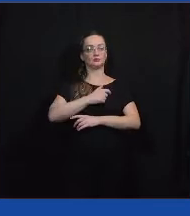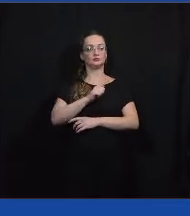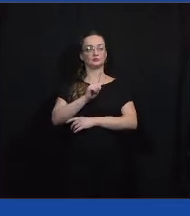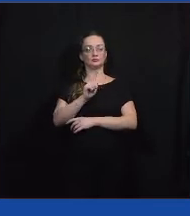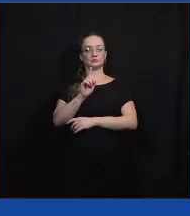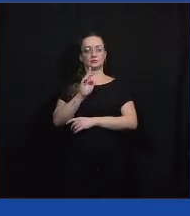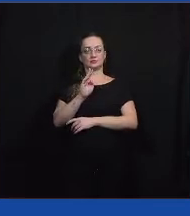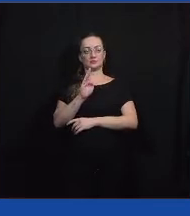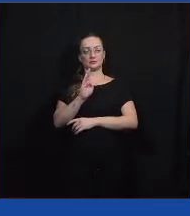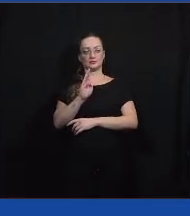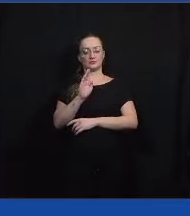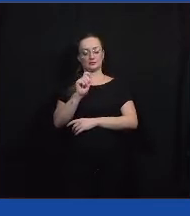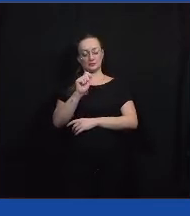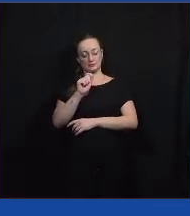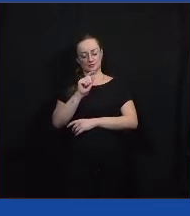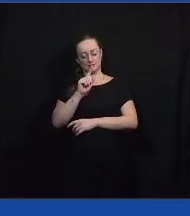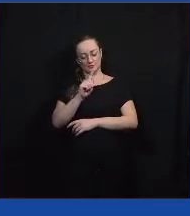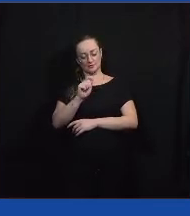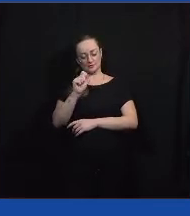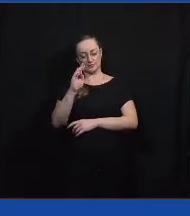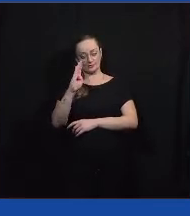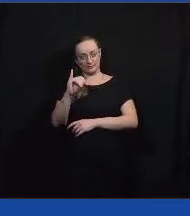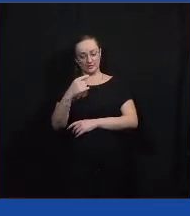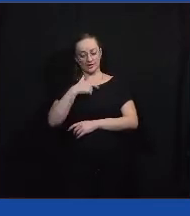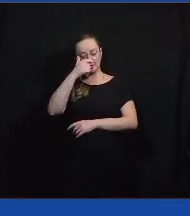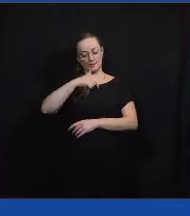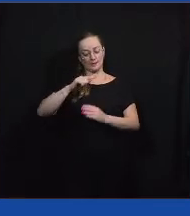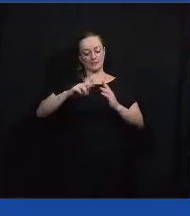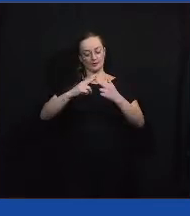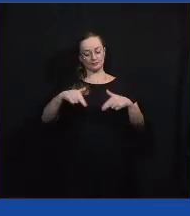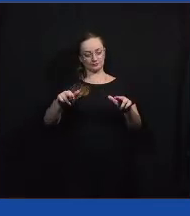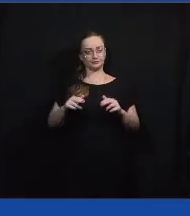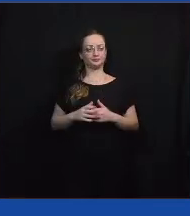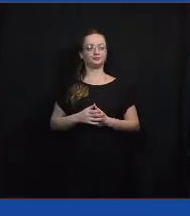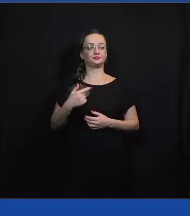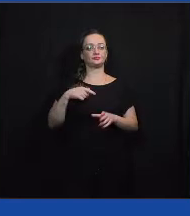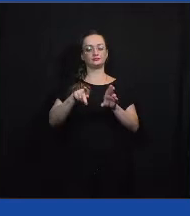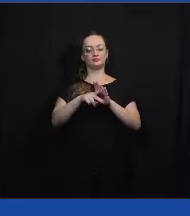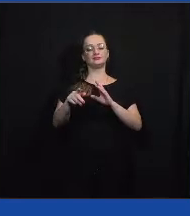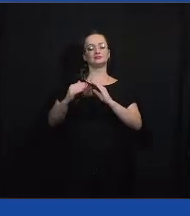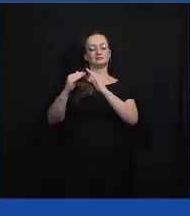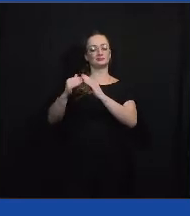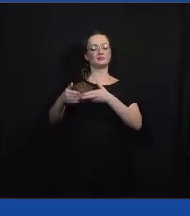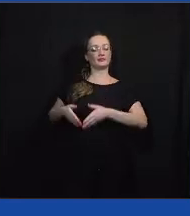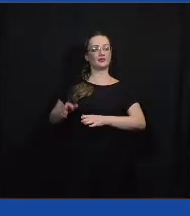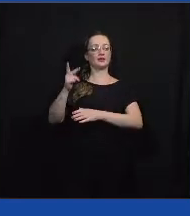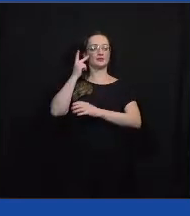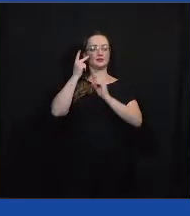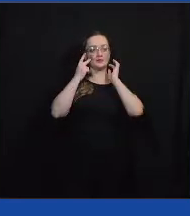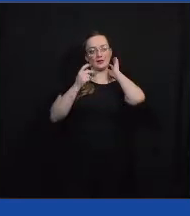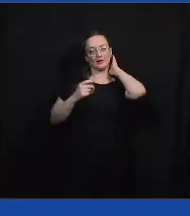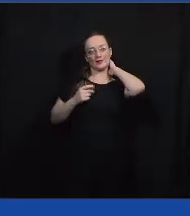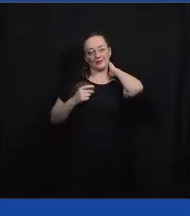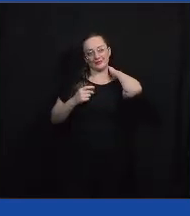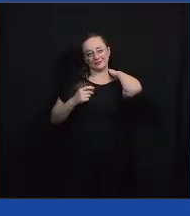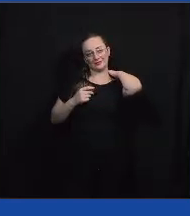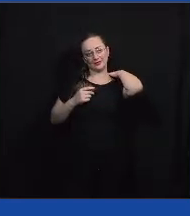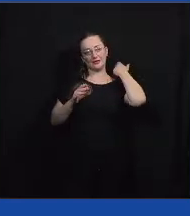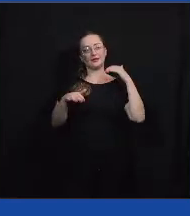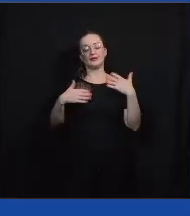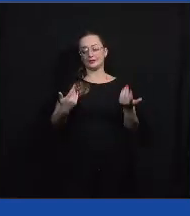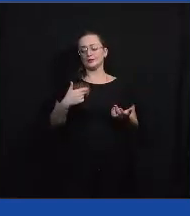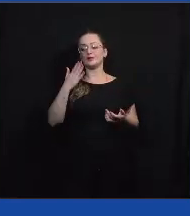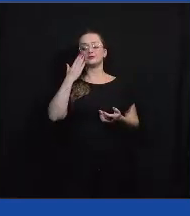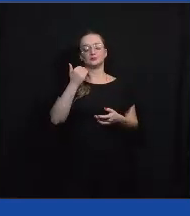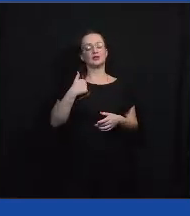Gabriela, eu moro aqui em Florianópolis, mas sou aí também do estado de São Paulo, já moro em Bauru há muito tempo, então sei aí da